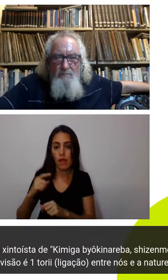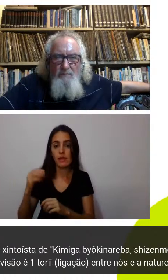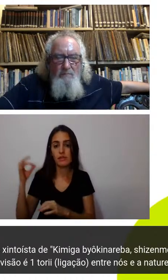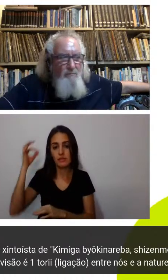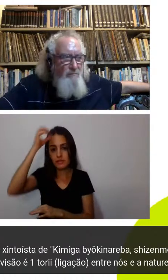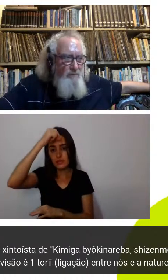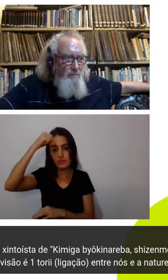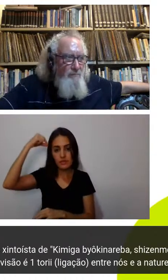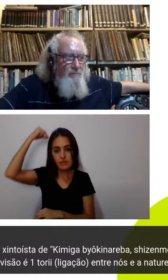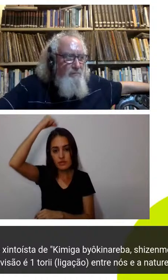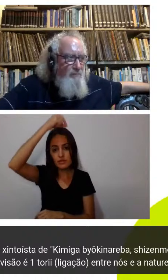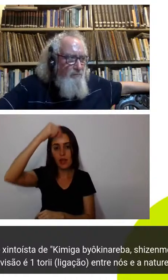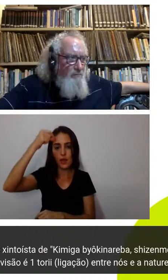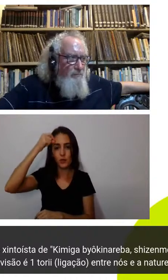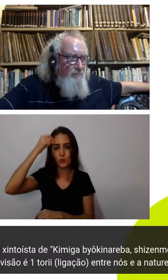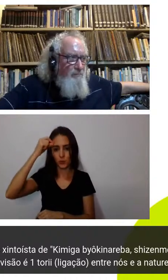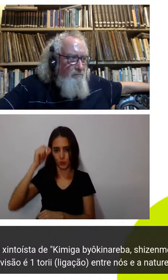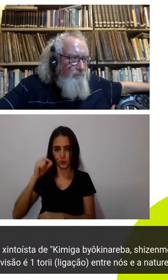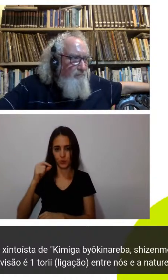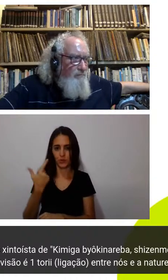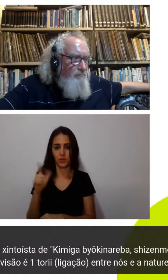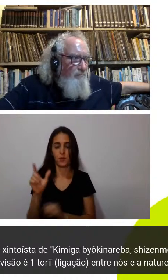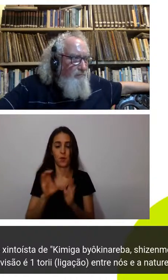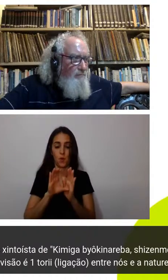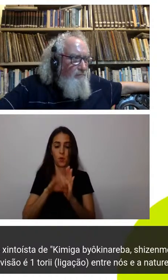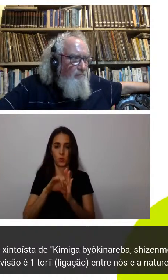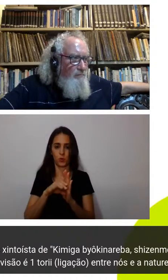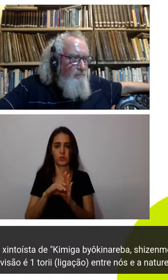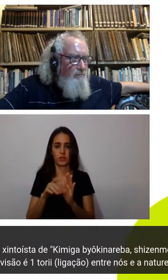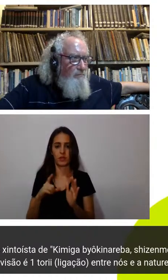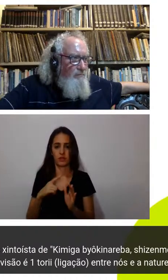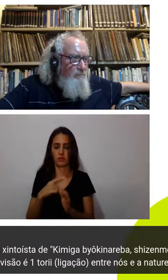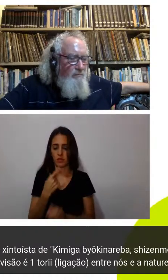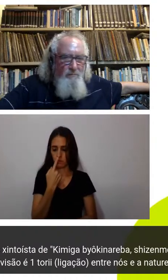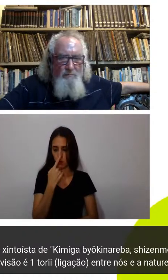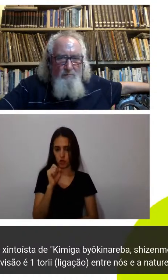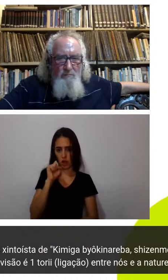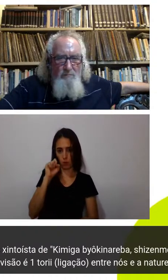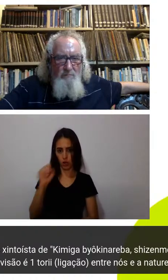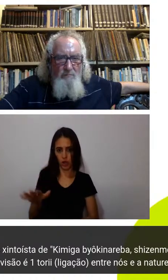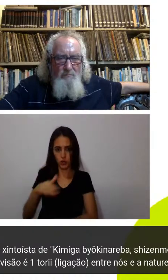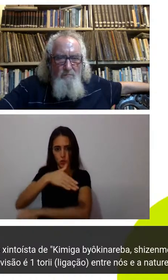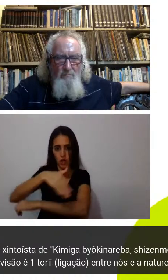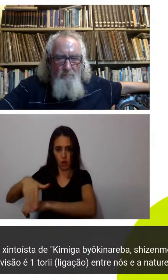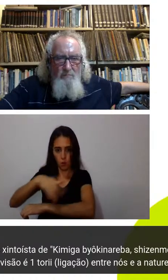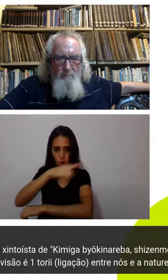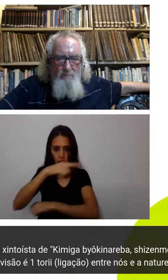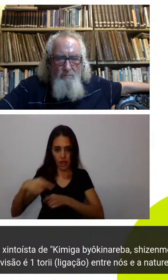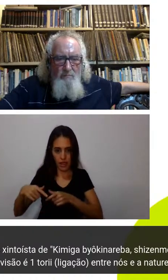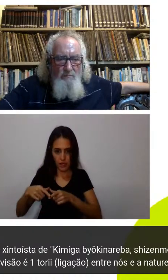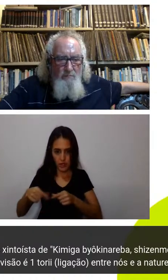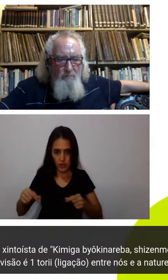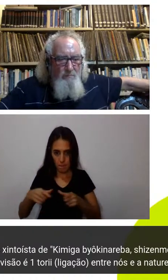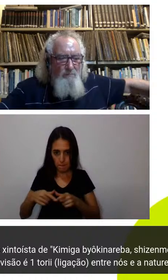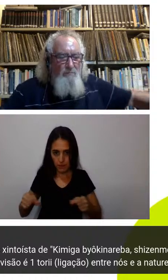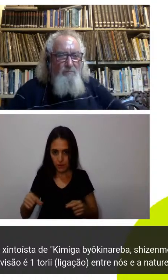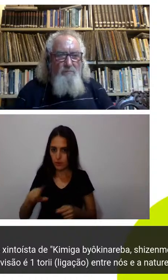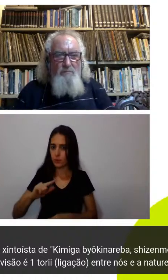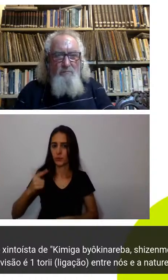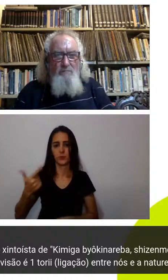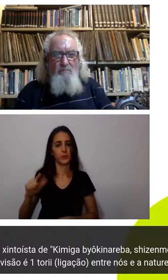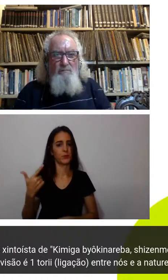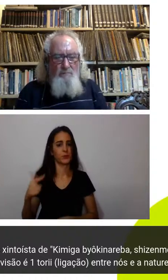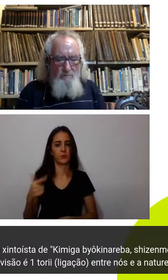outra relação com a natureza jogar um um pedaço um lixo na rua no Japão você não tem não é só porque as pessoas são educadas mas porque